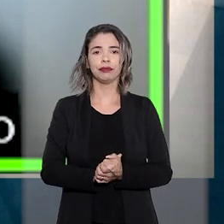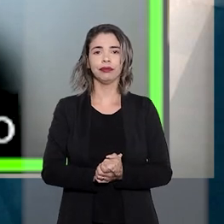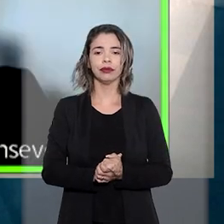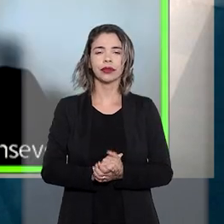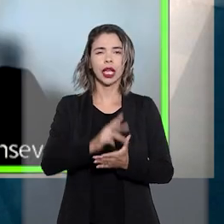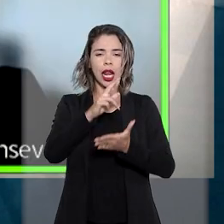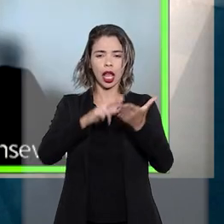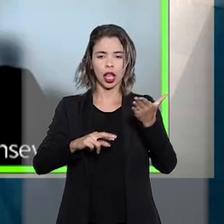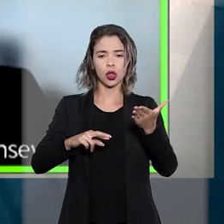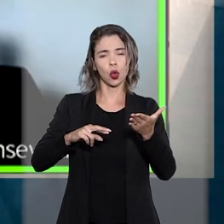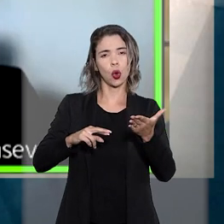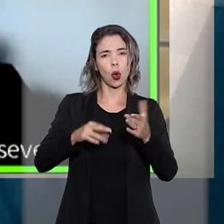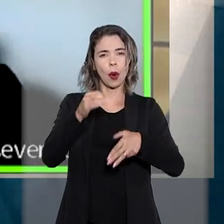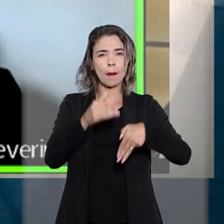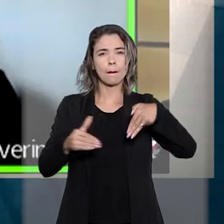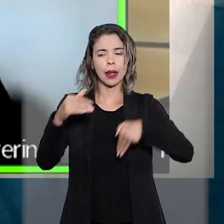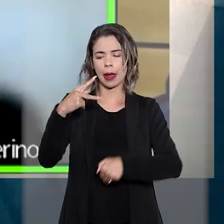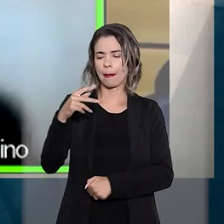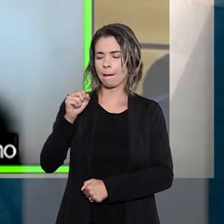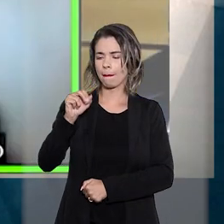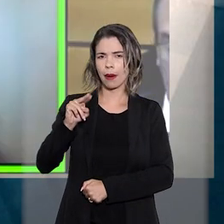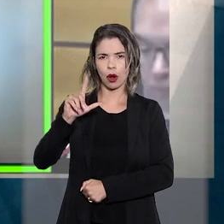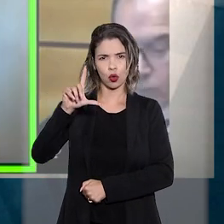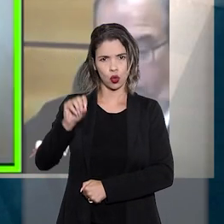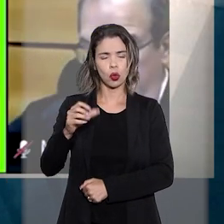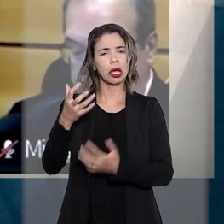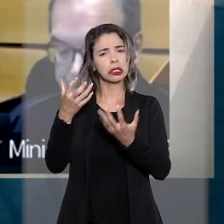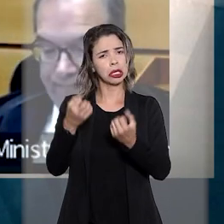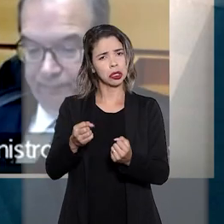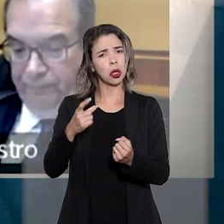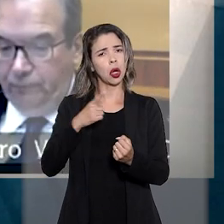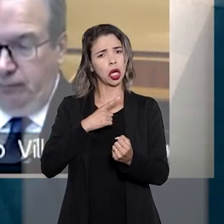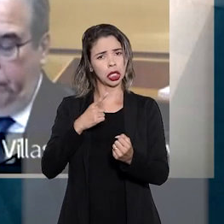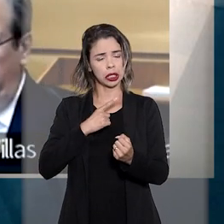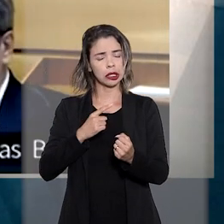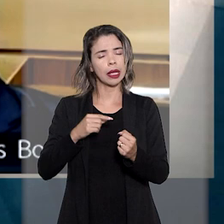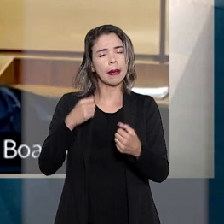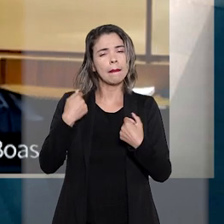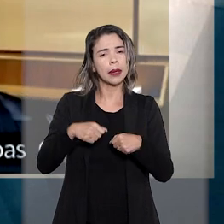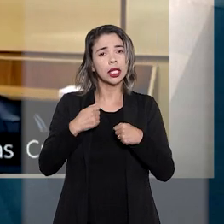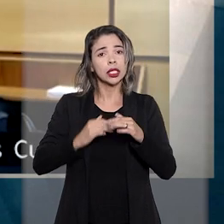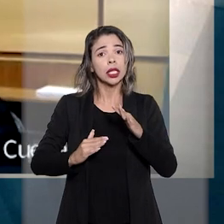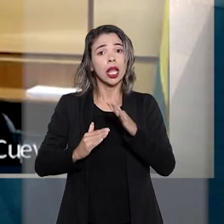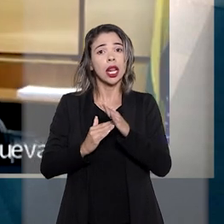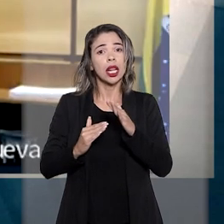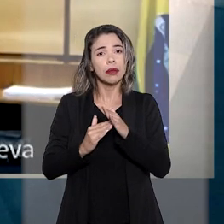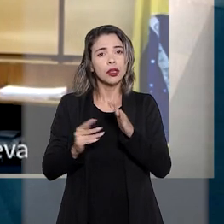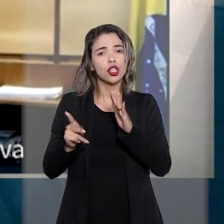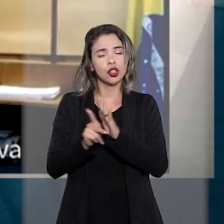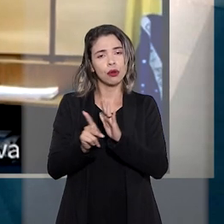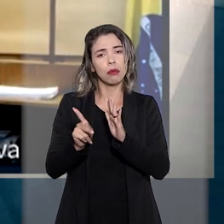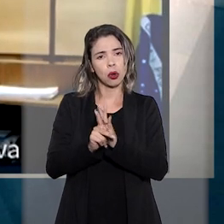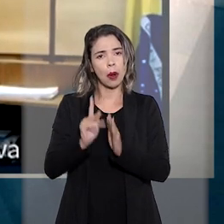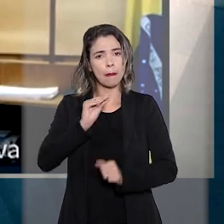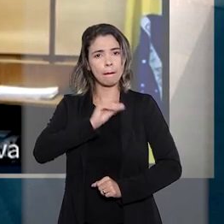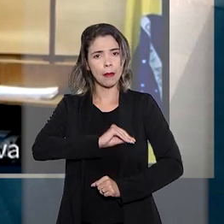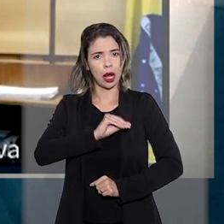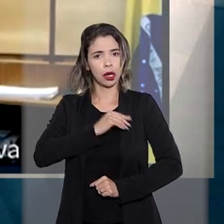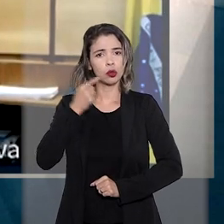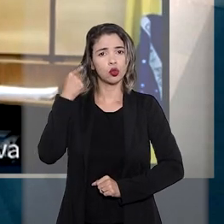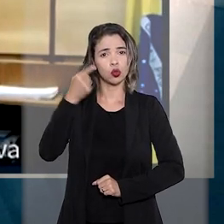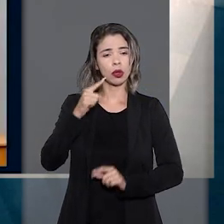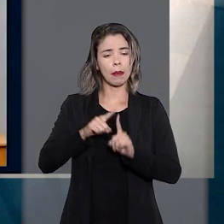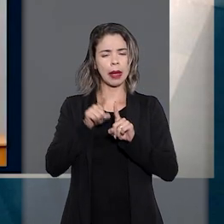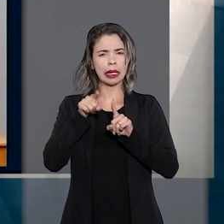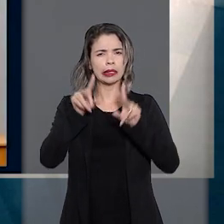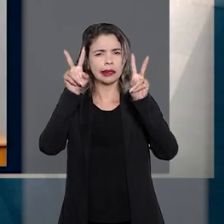Sanseverino, mesmo reconhecendo a possibilidade de fixação dos honorários abaixo do mínimo legal, entendeu que, no caso sob